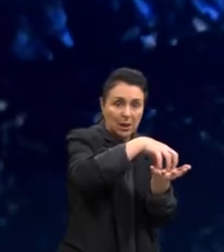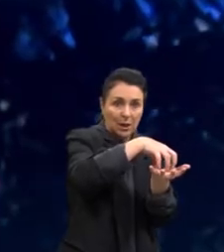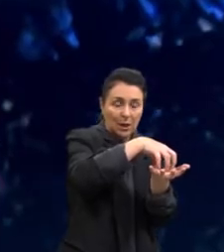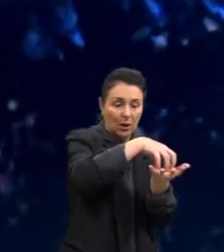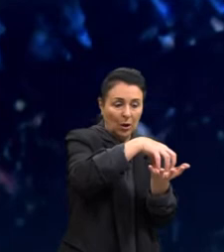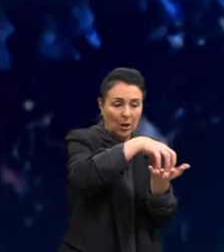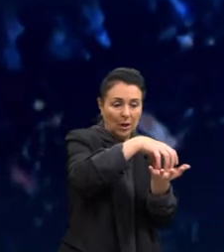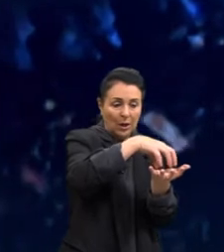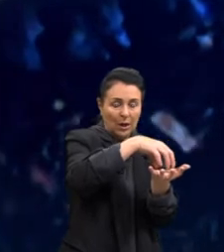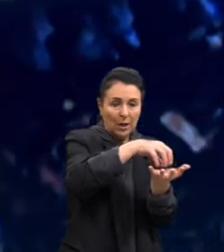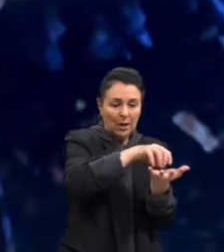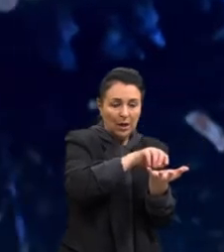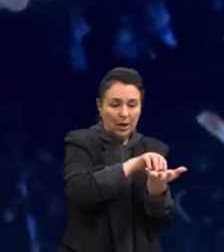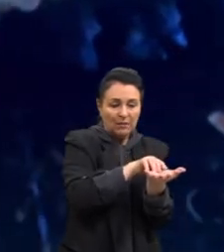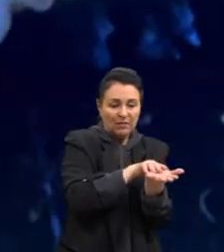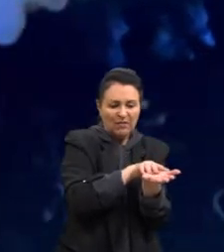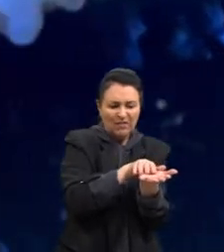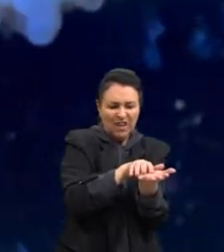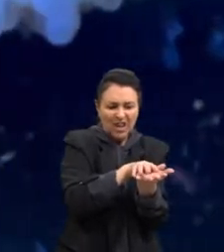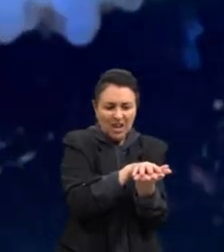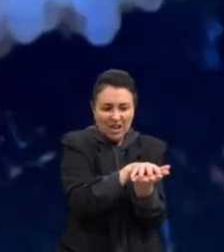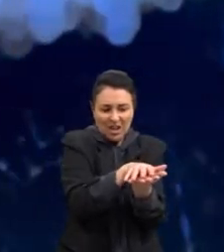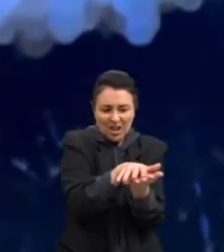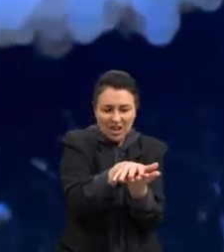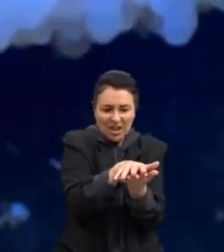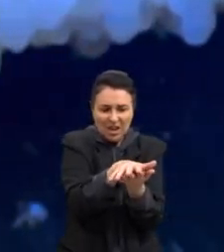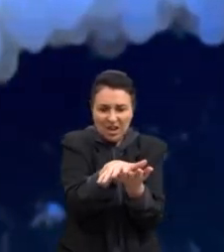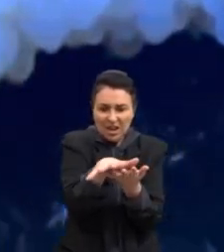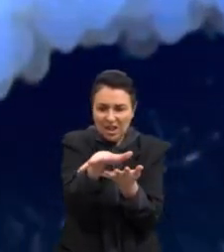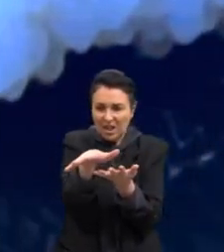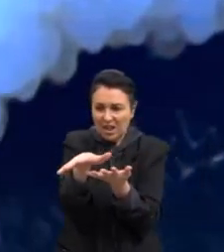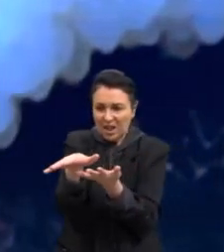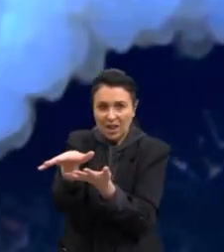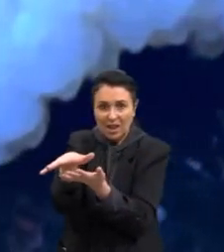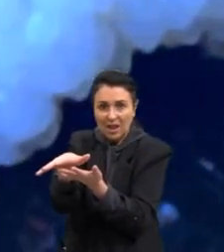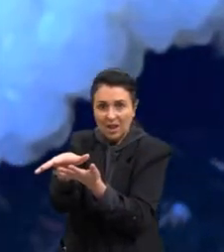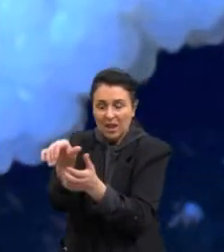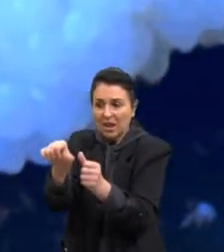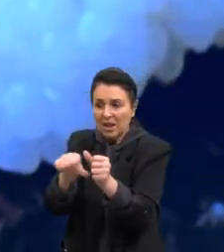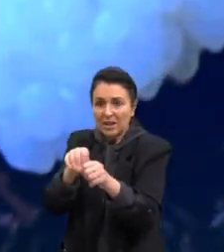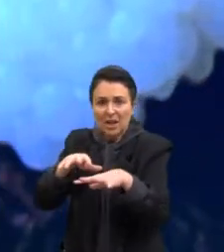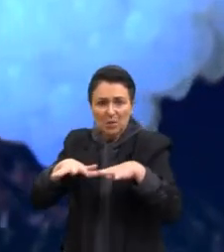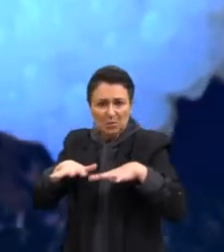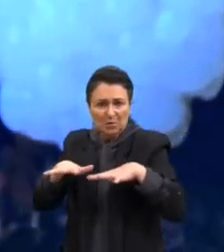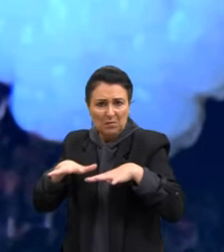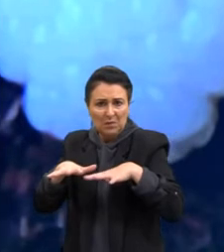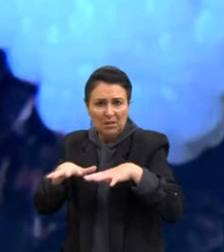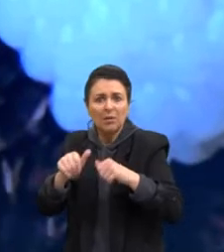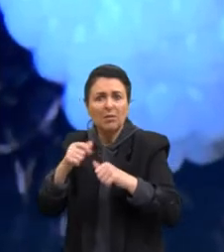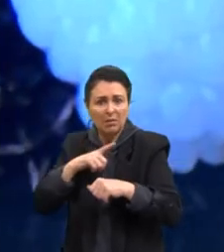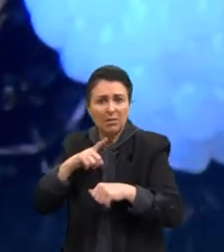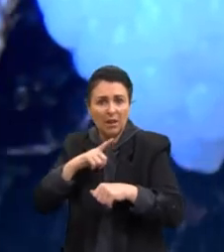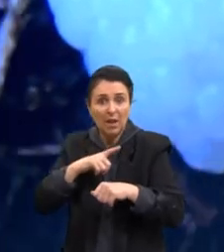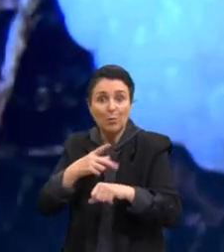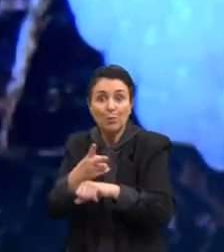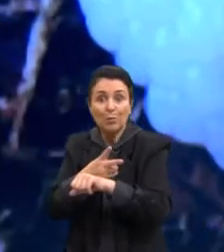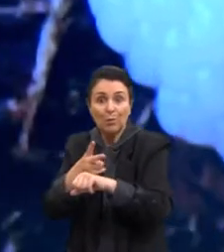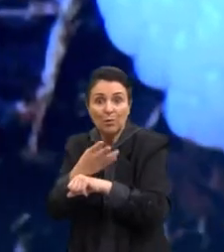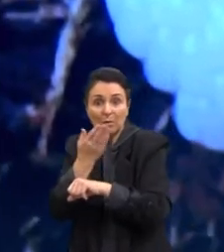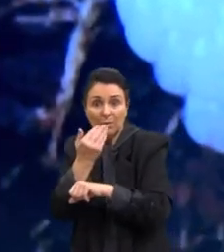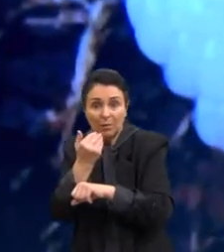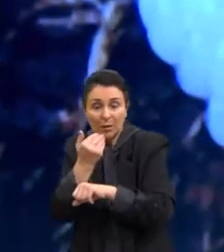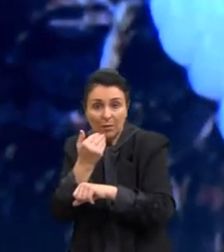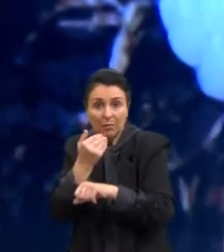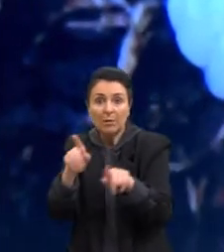aí ele vai se arrastando, se arrastando. Ele vai se movimentando à procura de alimento e de